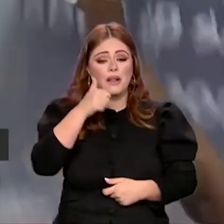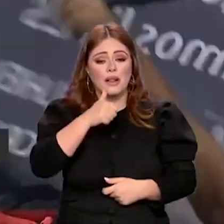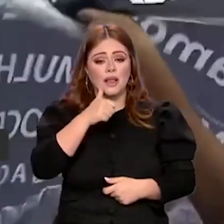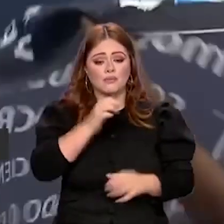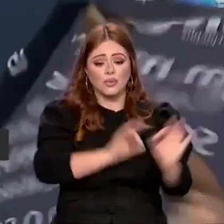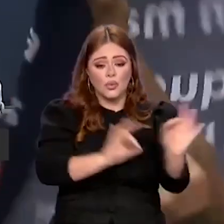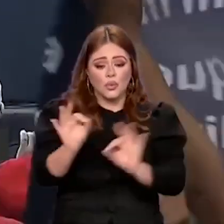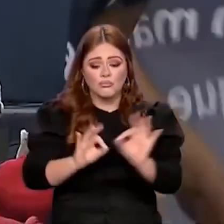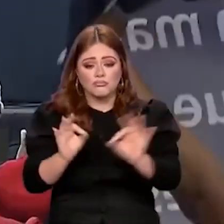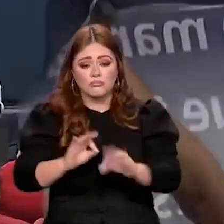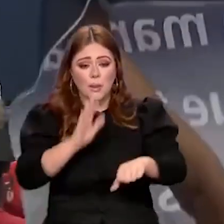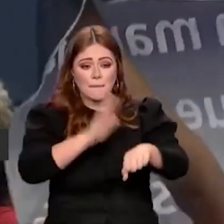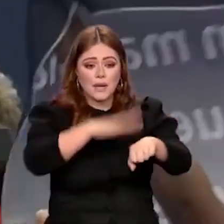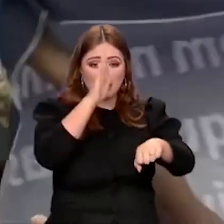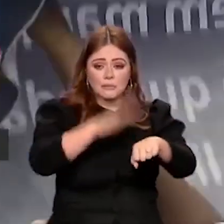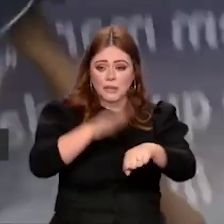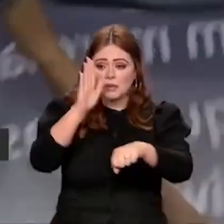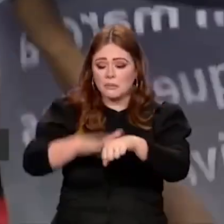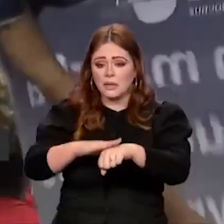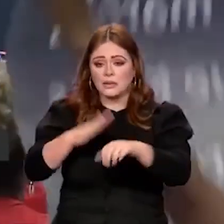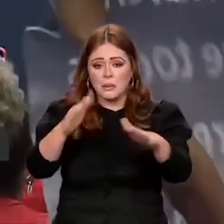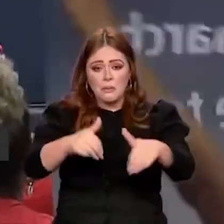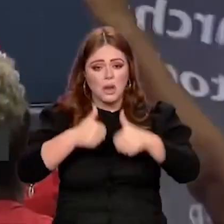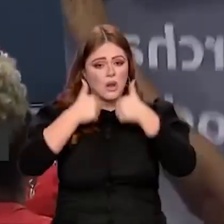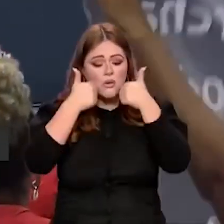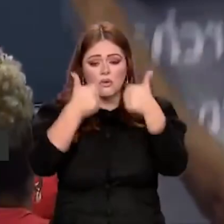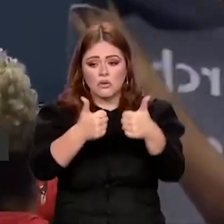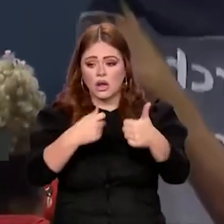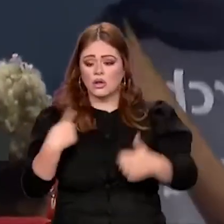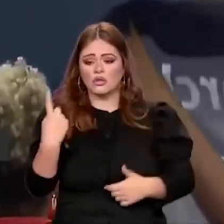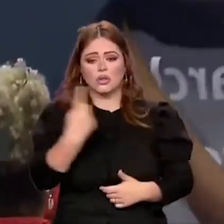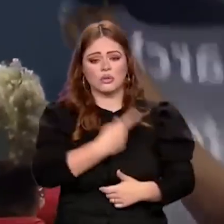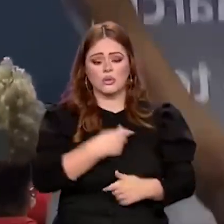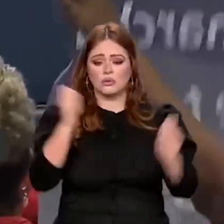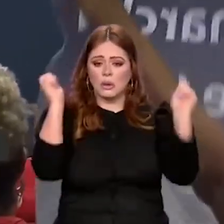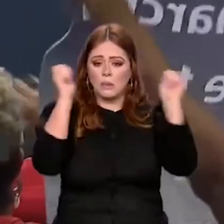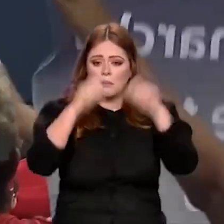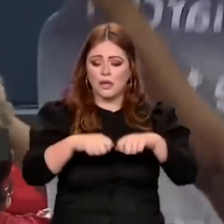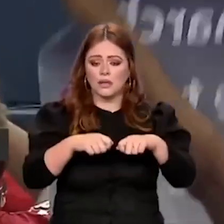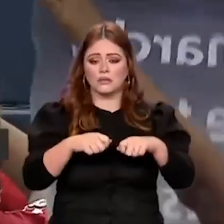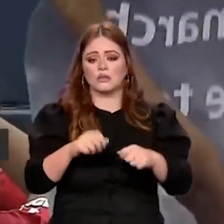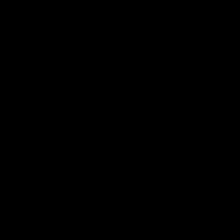e fazer melhor do que todos nós fomos capazes de fazer.